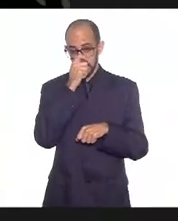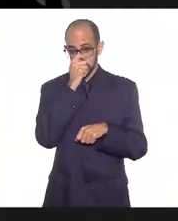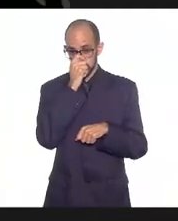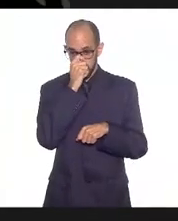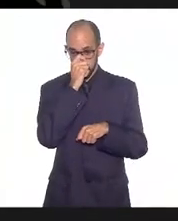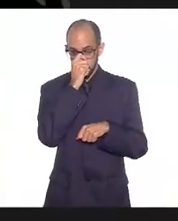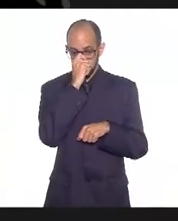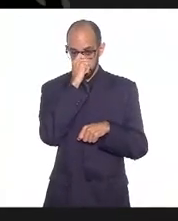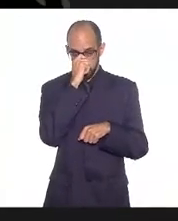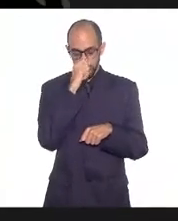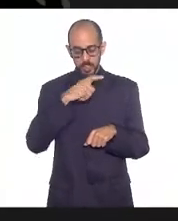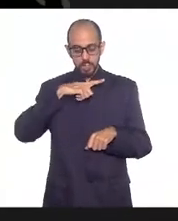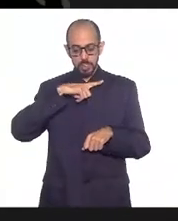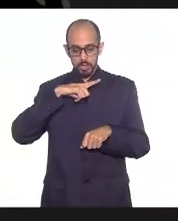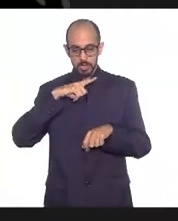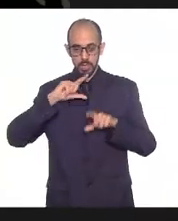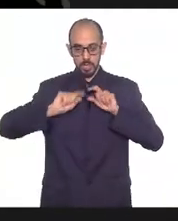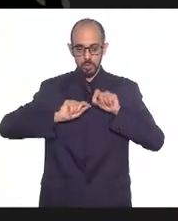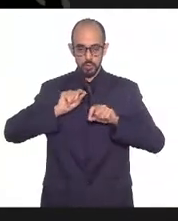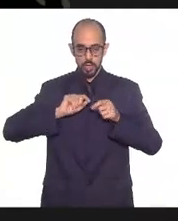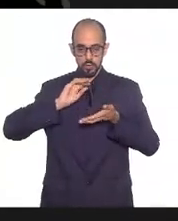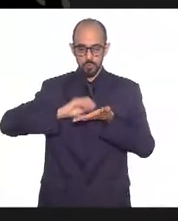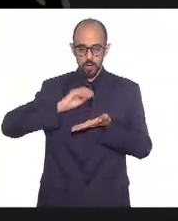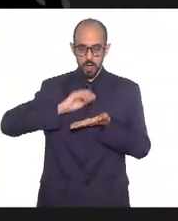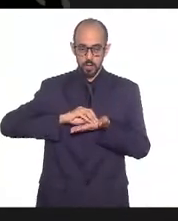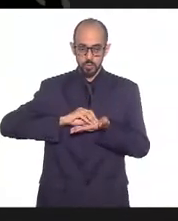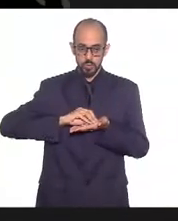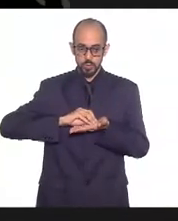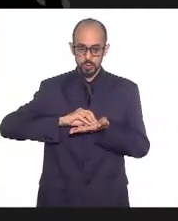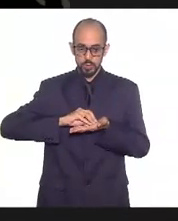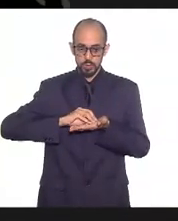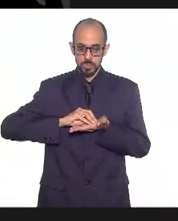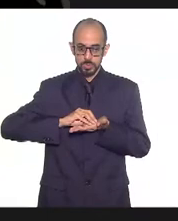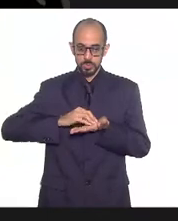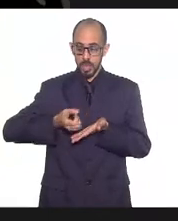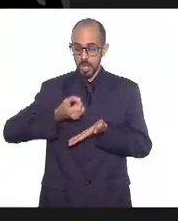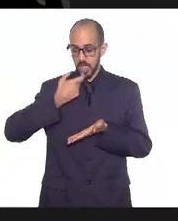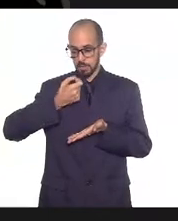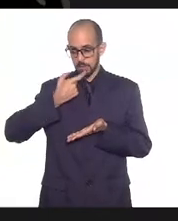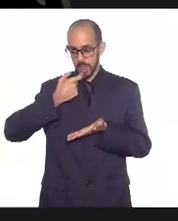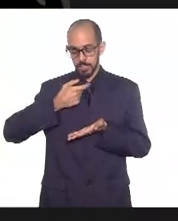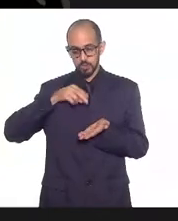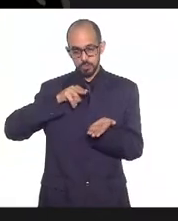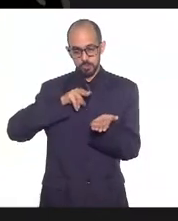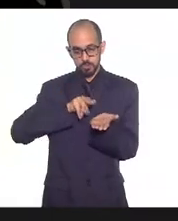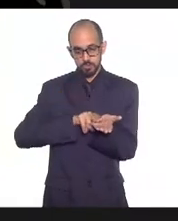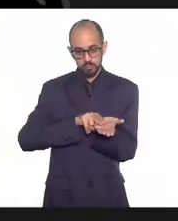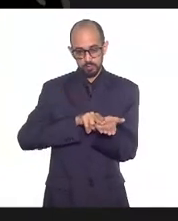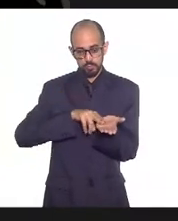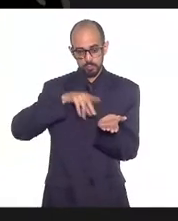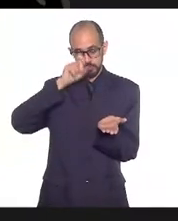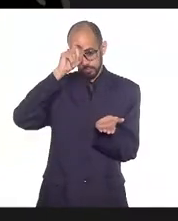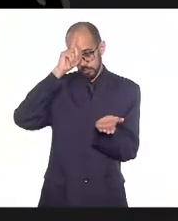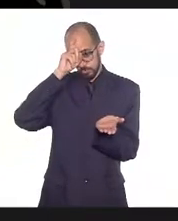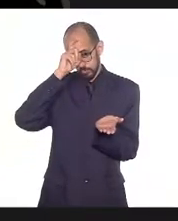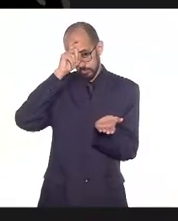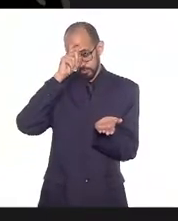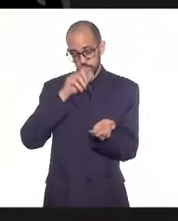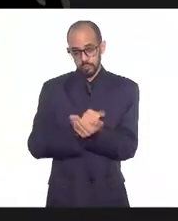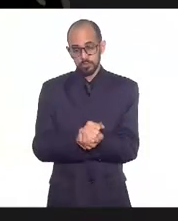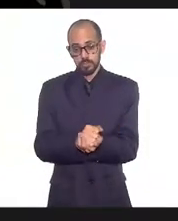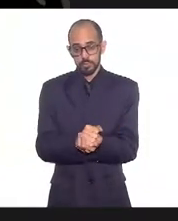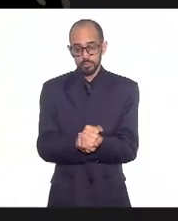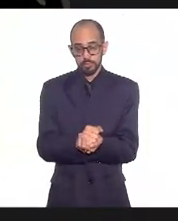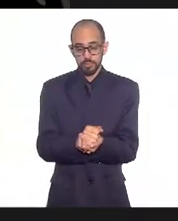onde se constata faltas de, por exemplo, kits para internação, para intubação de pacientes de COVID,